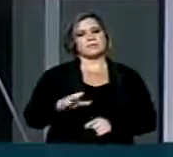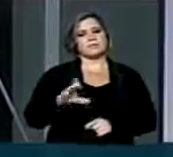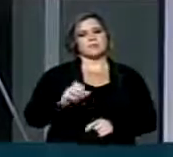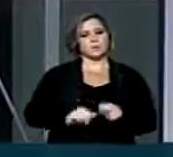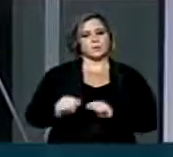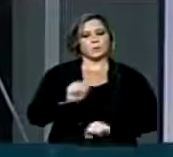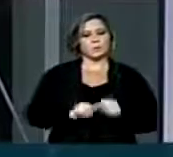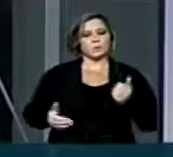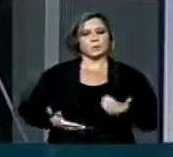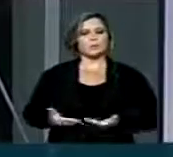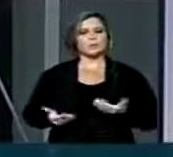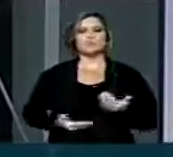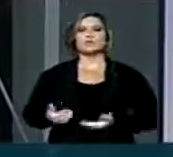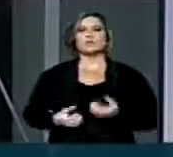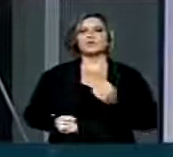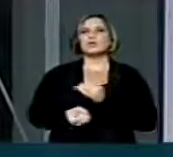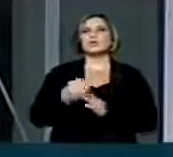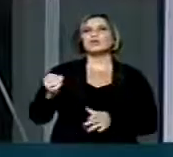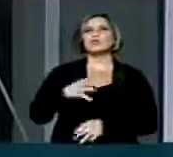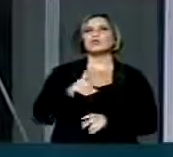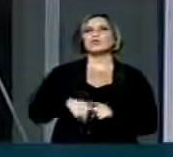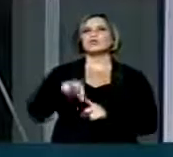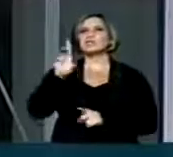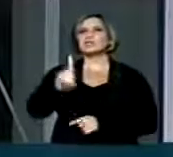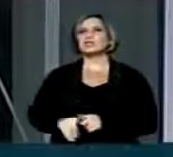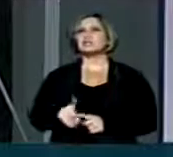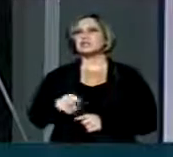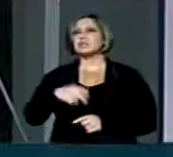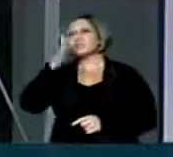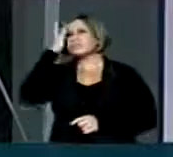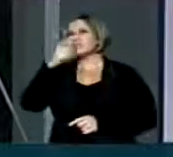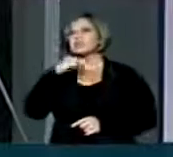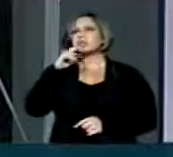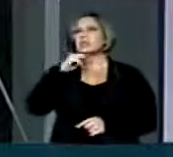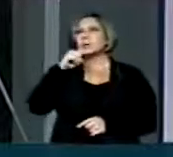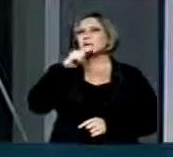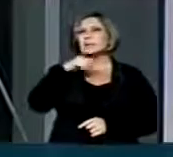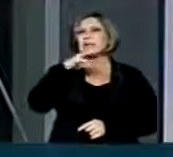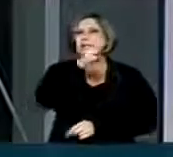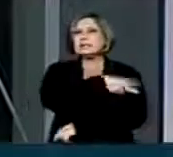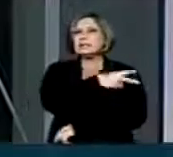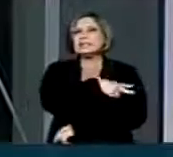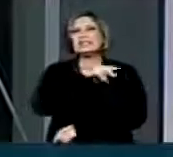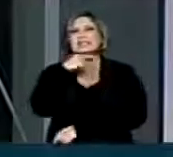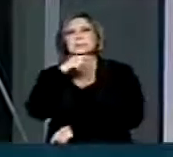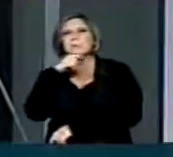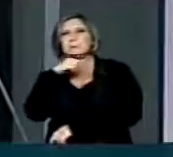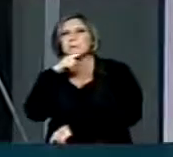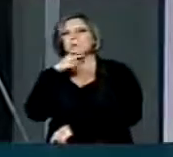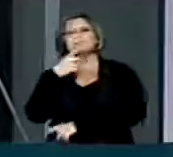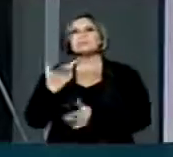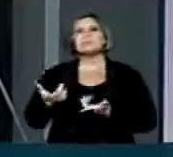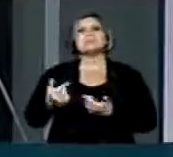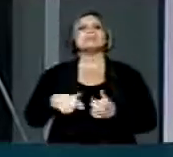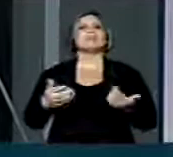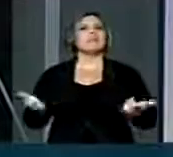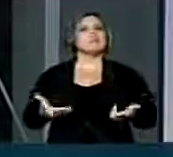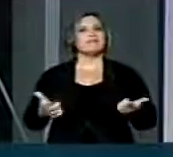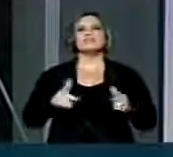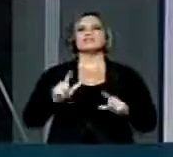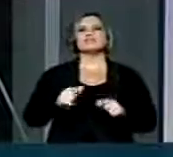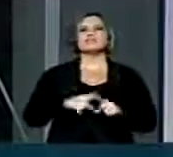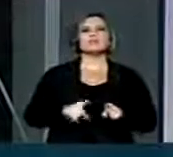esses novos direitos geraram dúvidas entre patrões e empregadas. Hoje, no entanto, essas